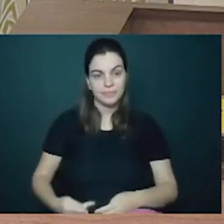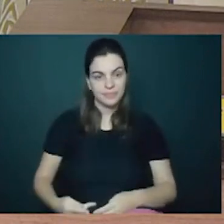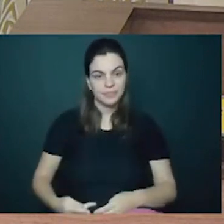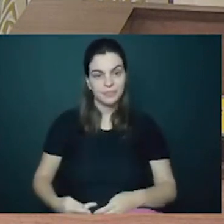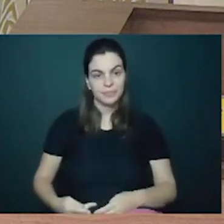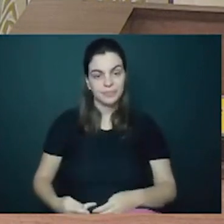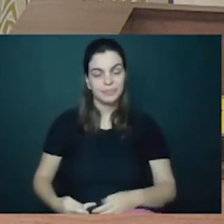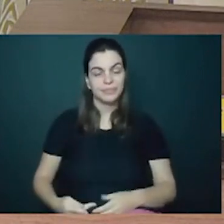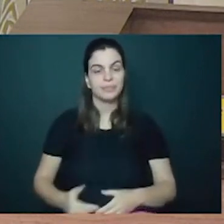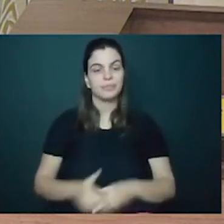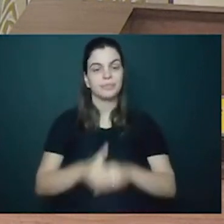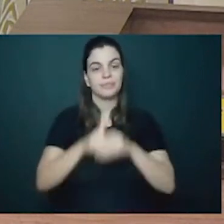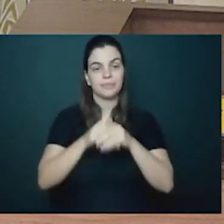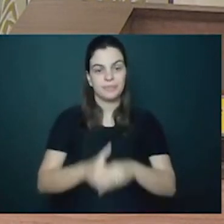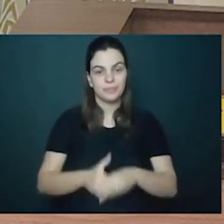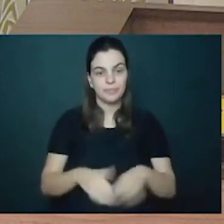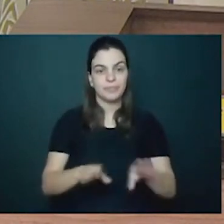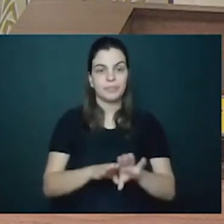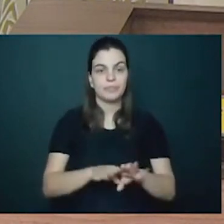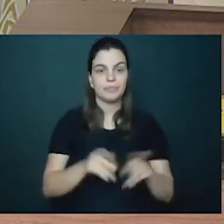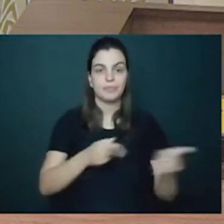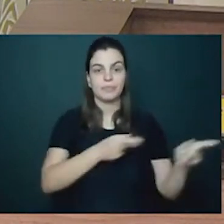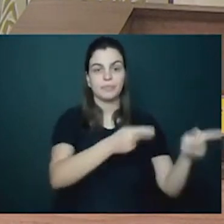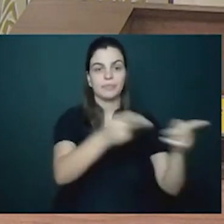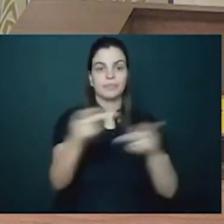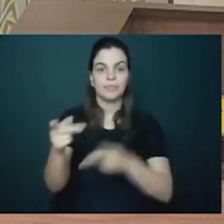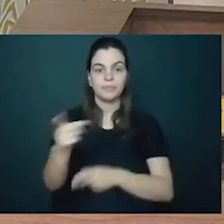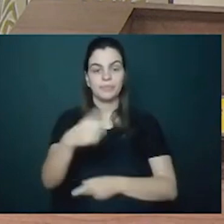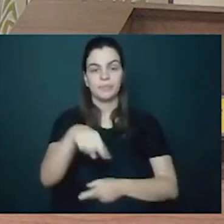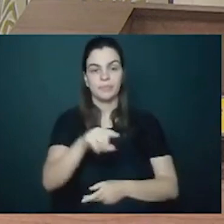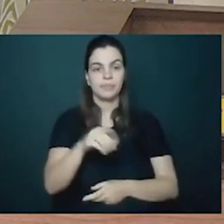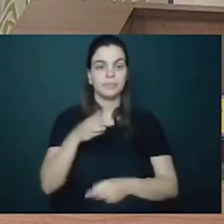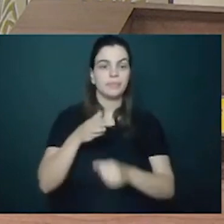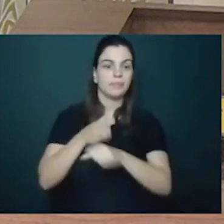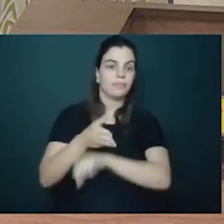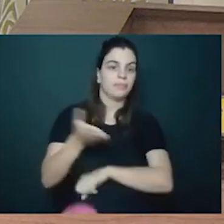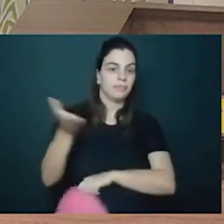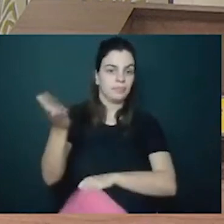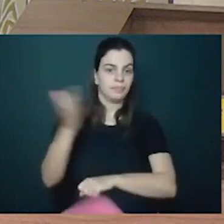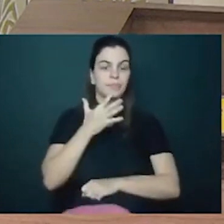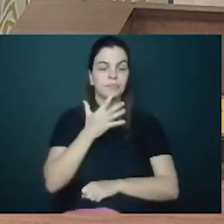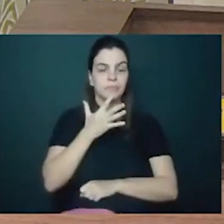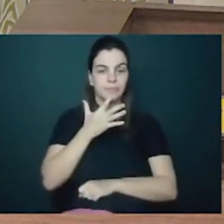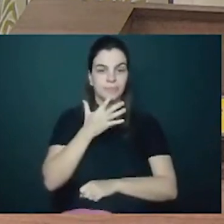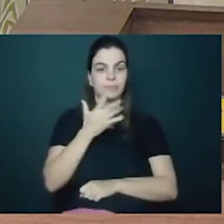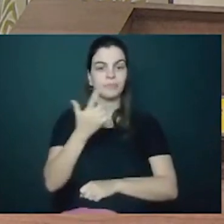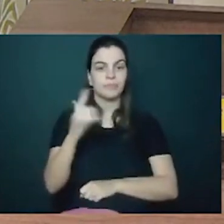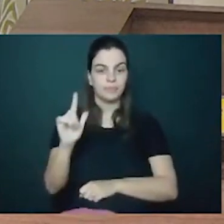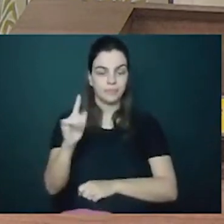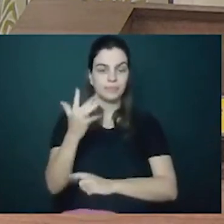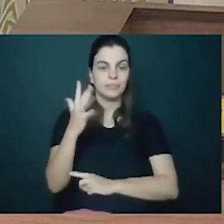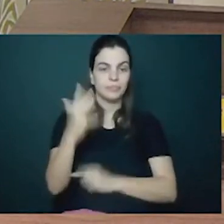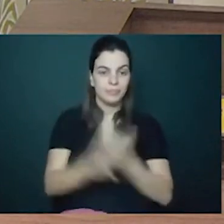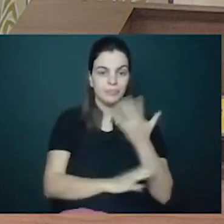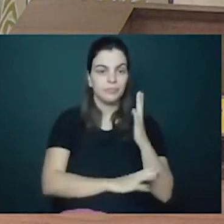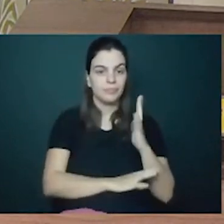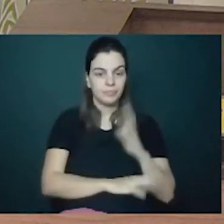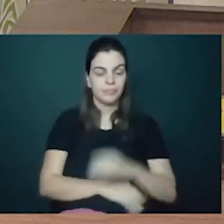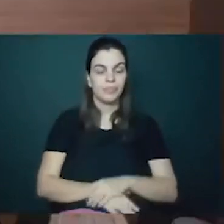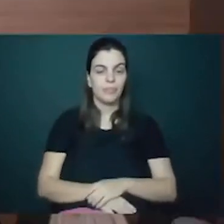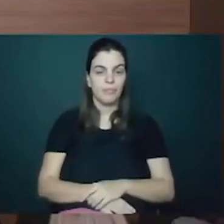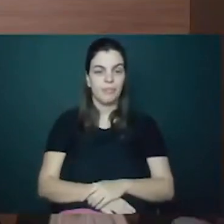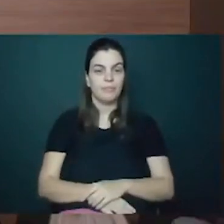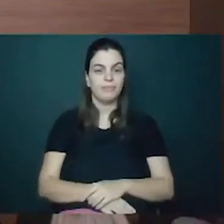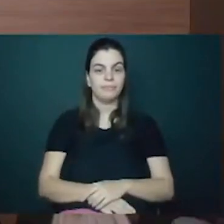saudação e o convite a todos os vereadores e vereadoras que possam conhecer mais um parque requalificado e com vida na capital paranaense. Obrigado e boa semana.